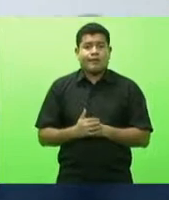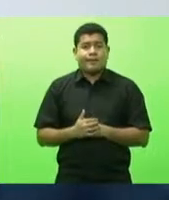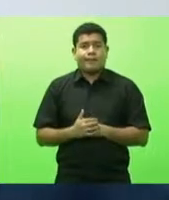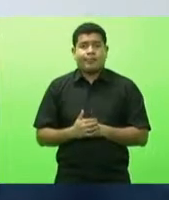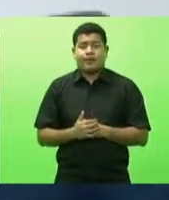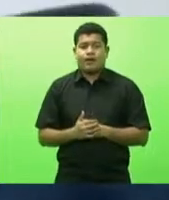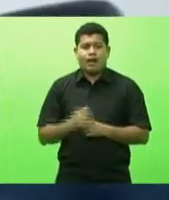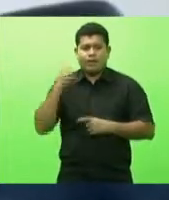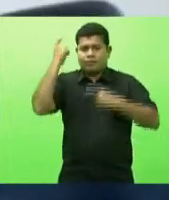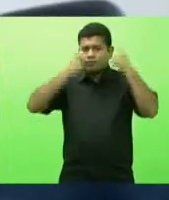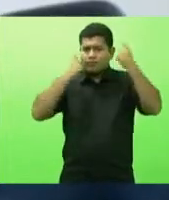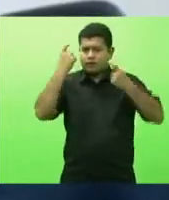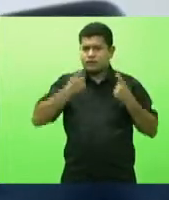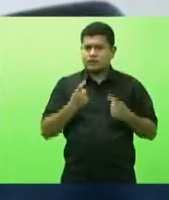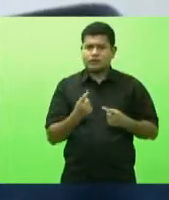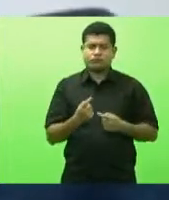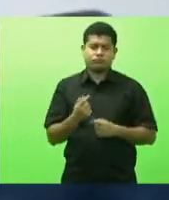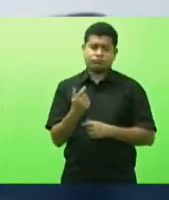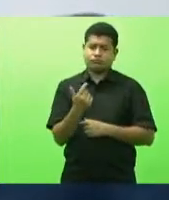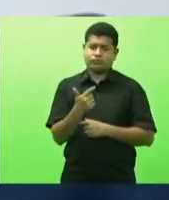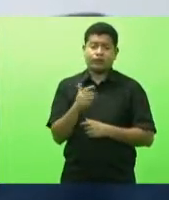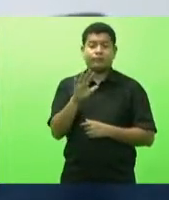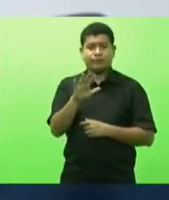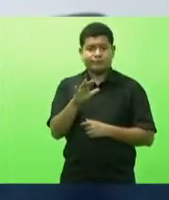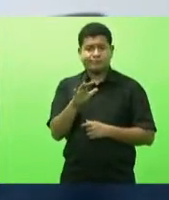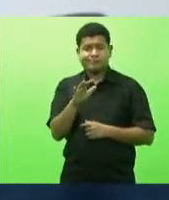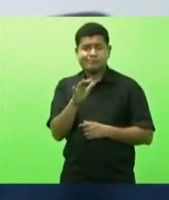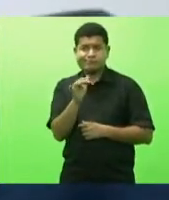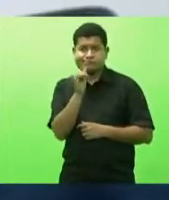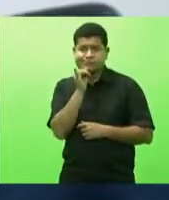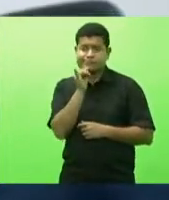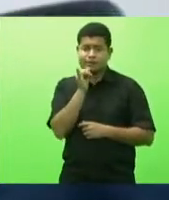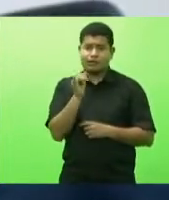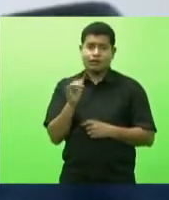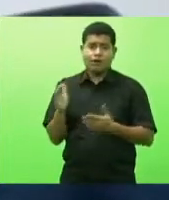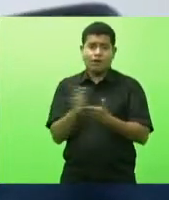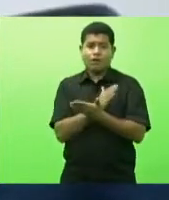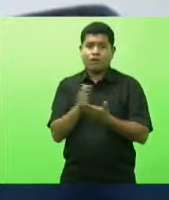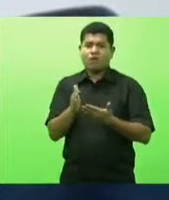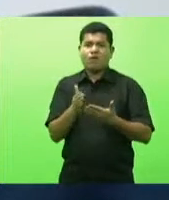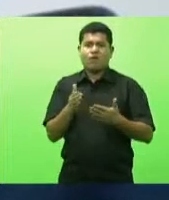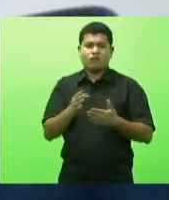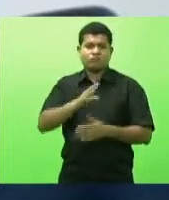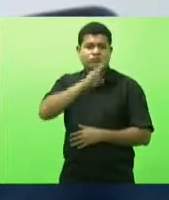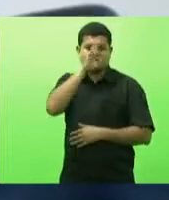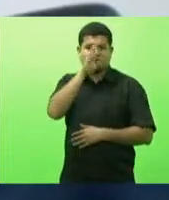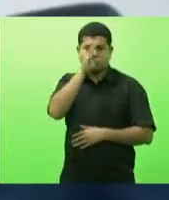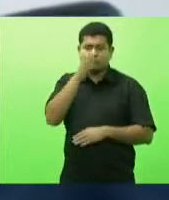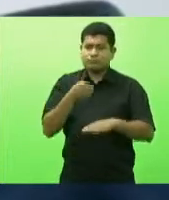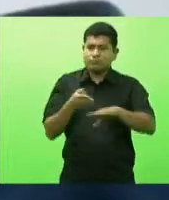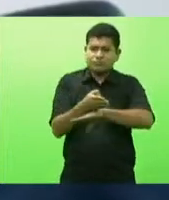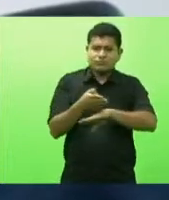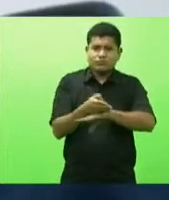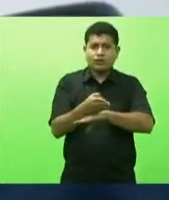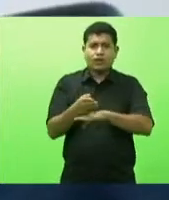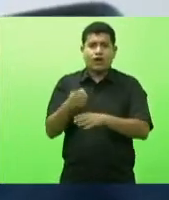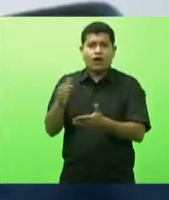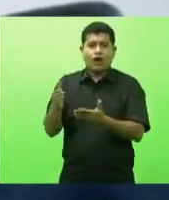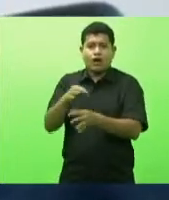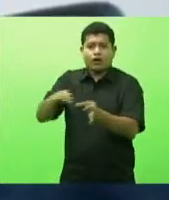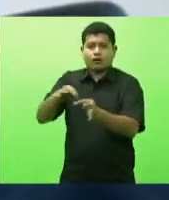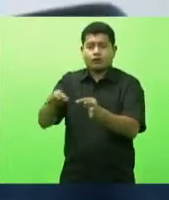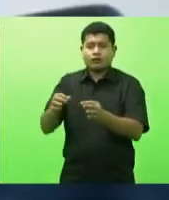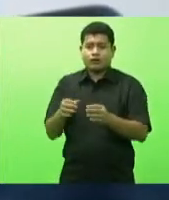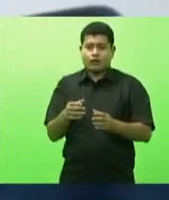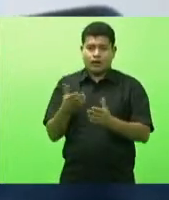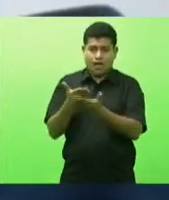preocupação aliás a preocupação sempre existiu da interferência de órgãos reguladores por isso que a faz o certo mas a nossa obrigação e